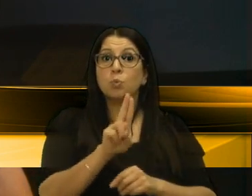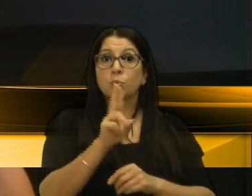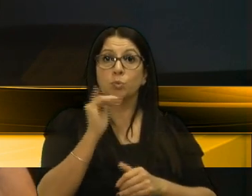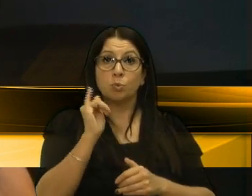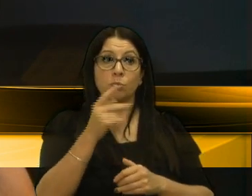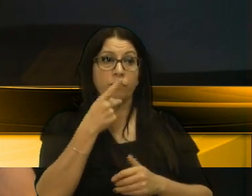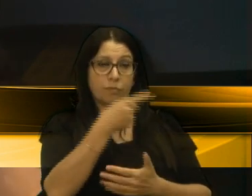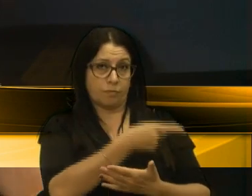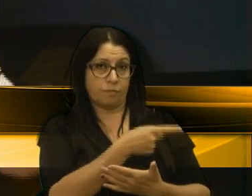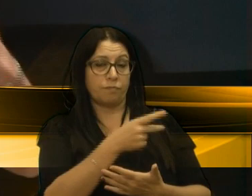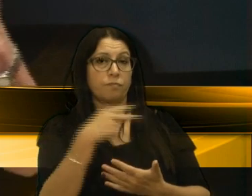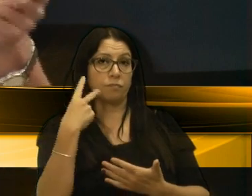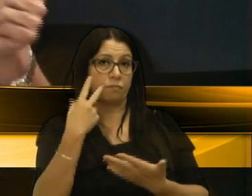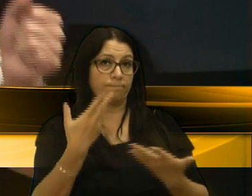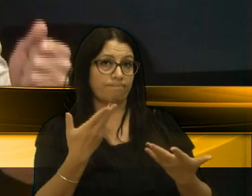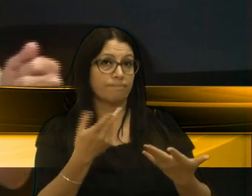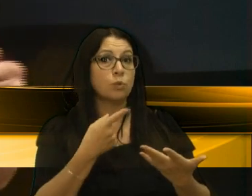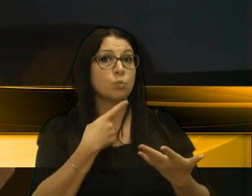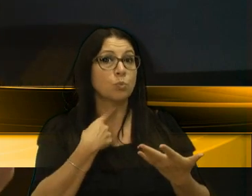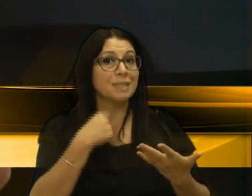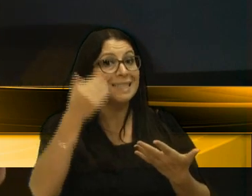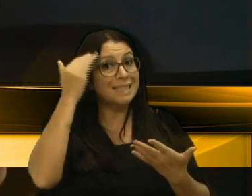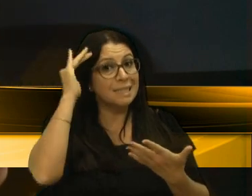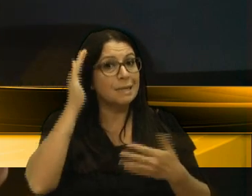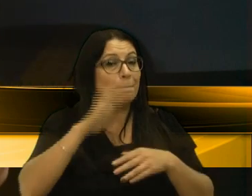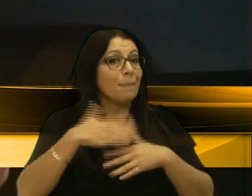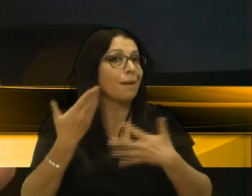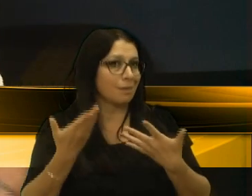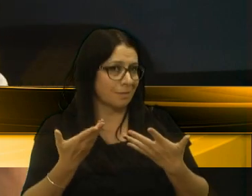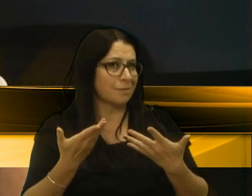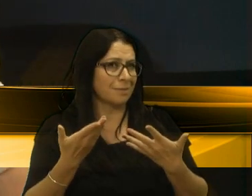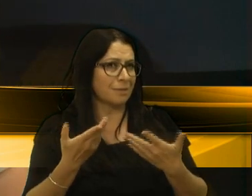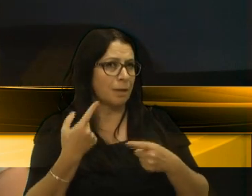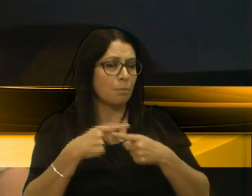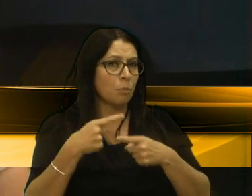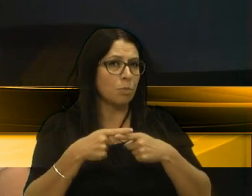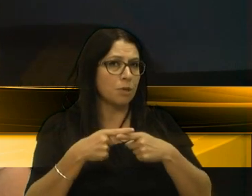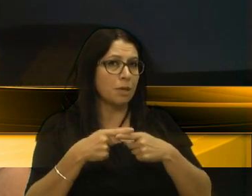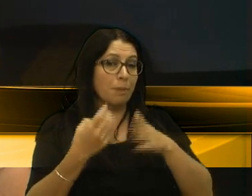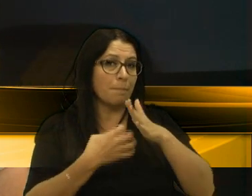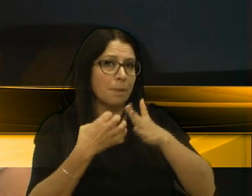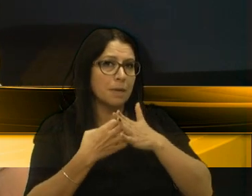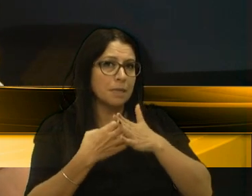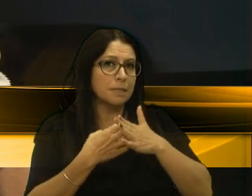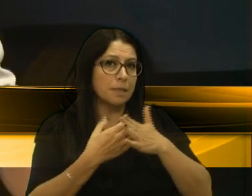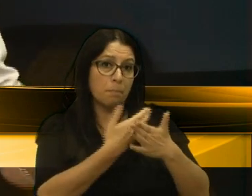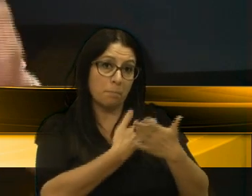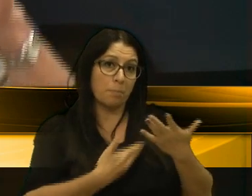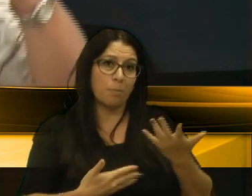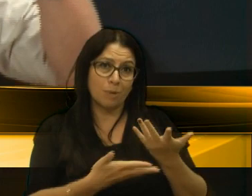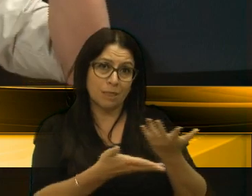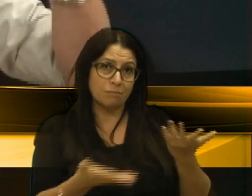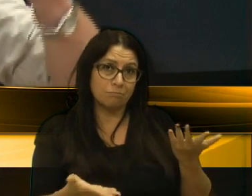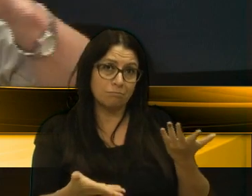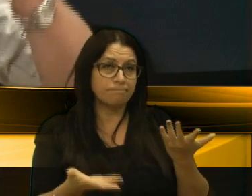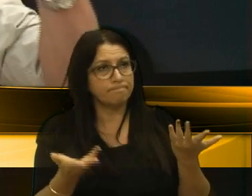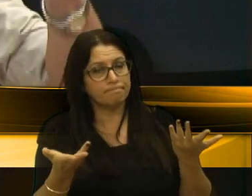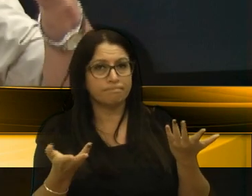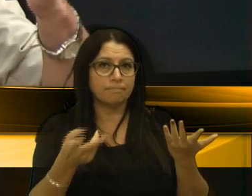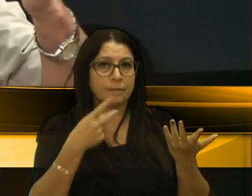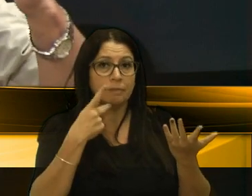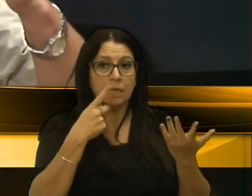falou, eu gostaria de entender mais, porque é uma concessão pública, uma empresa vinha aqui, vamos dizer,